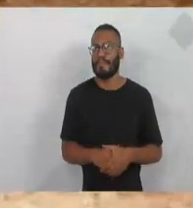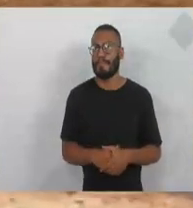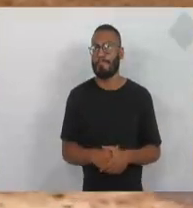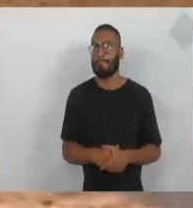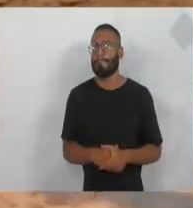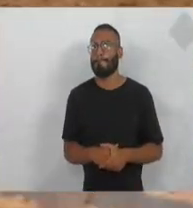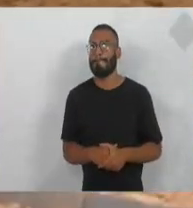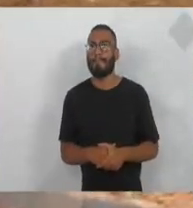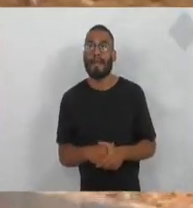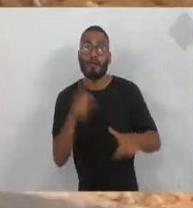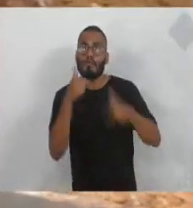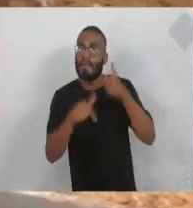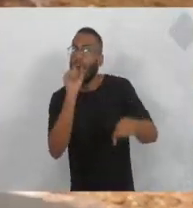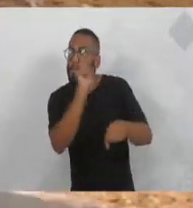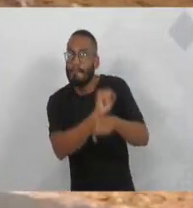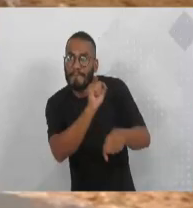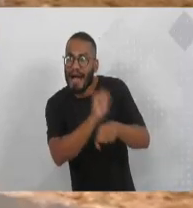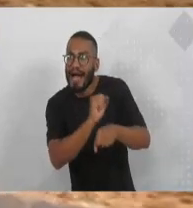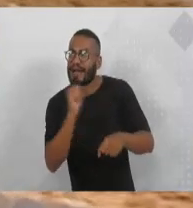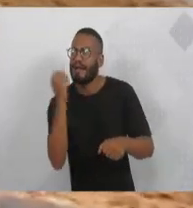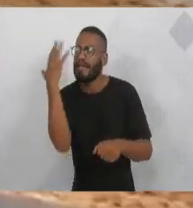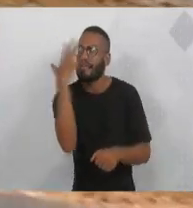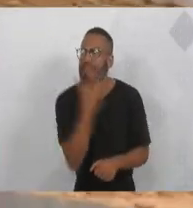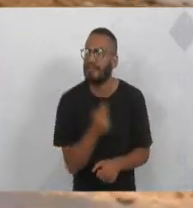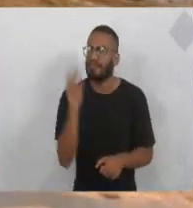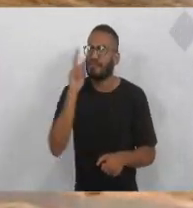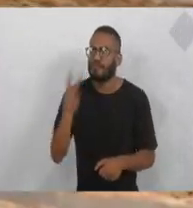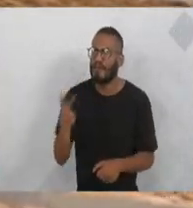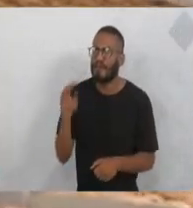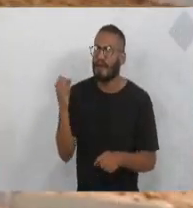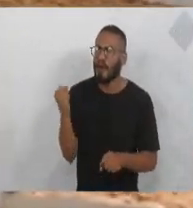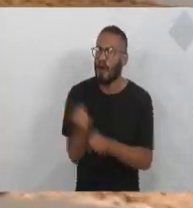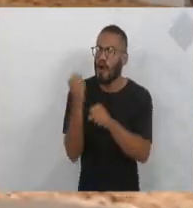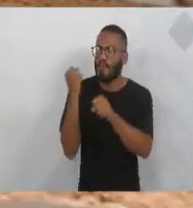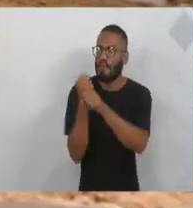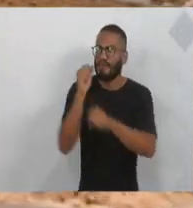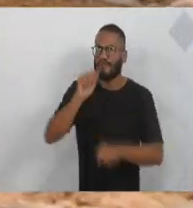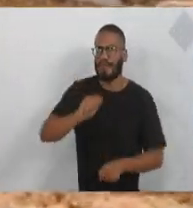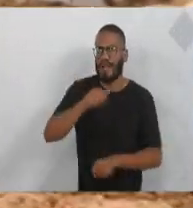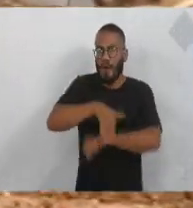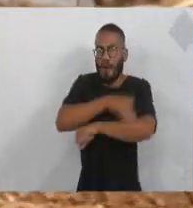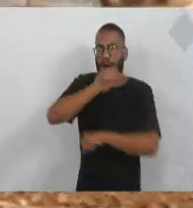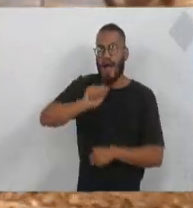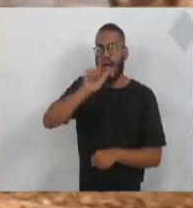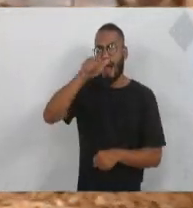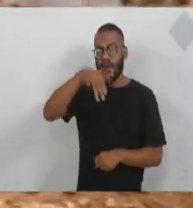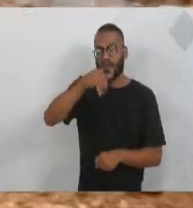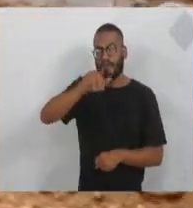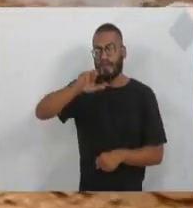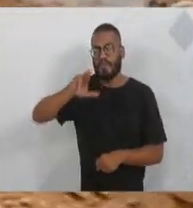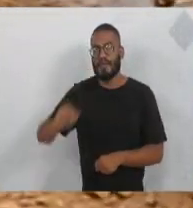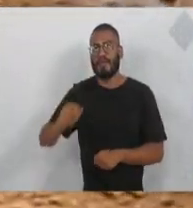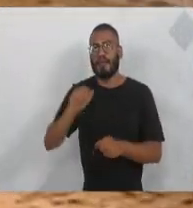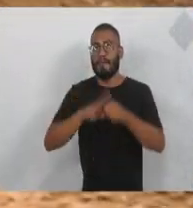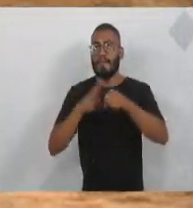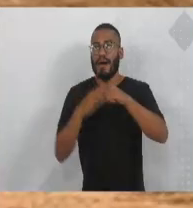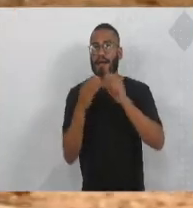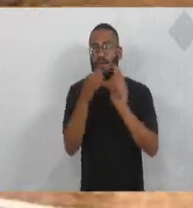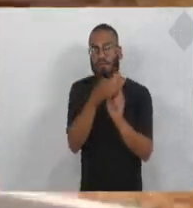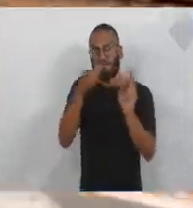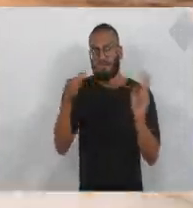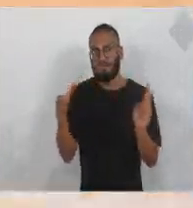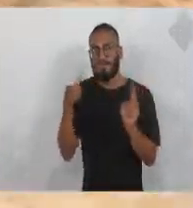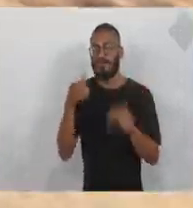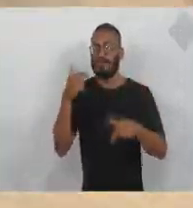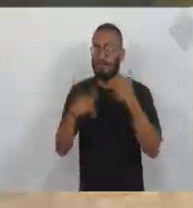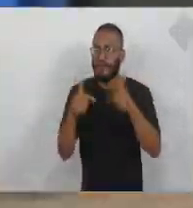O trabalho não para, é coisa linda de se ver aqui o andamento da obra na rua Emílio Alcântara Viana, aqui no bairro Velha Grande. Os trabalhos avançam,